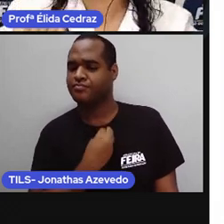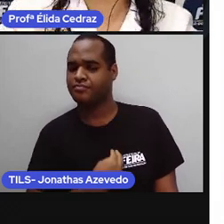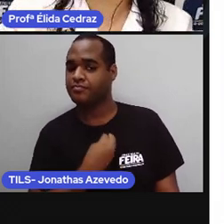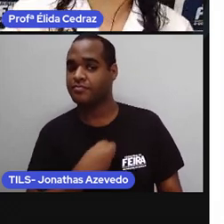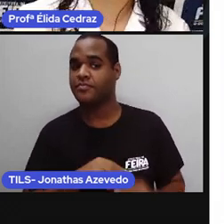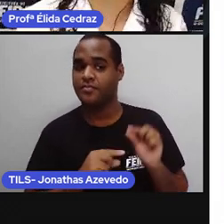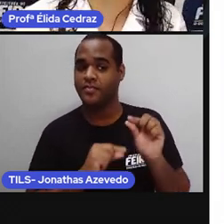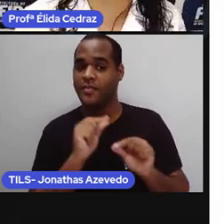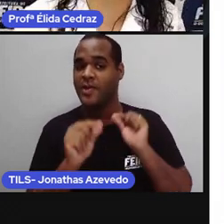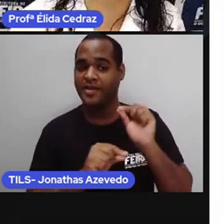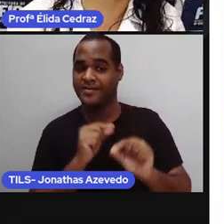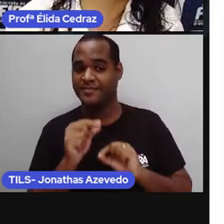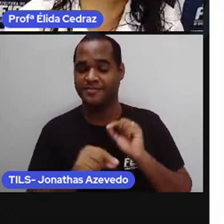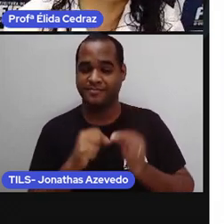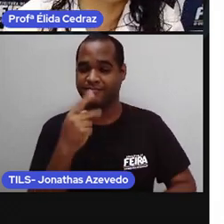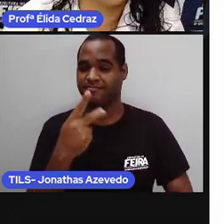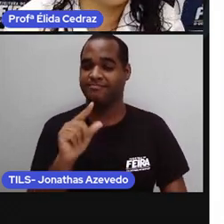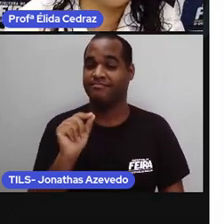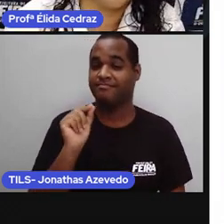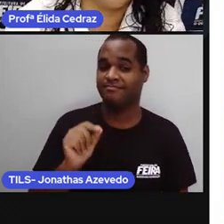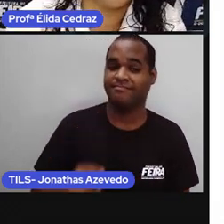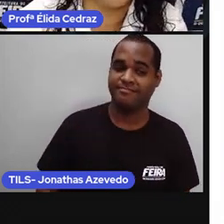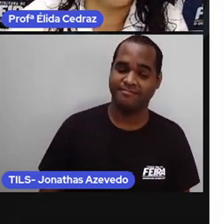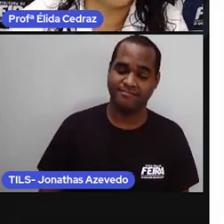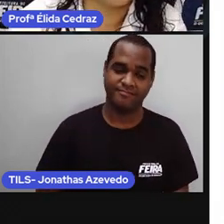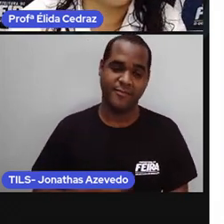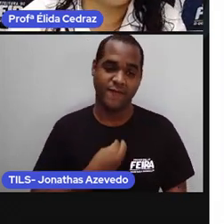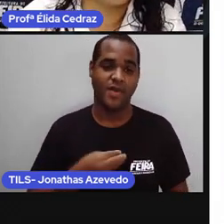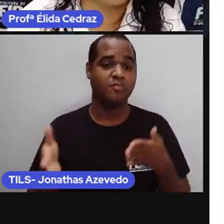vocês, alunos do segundo ano, estão?